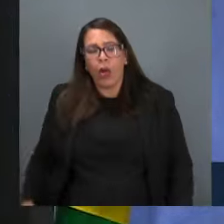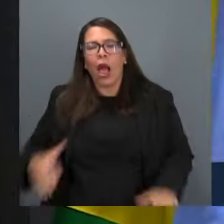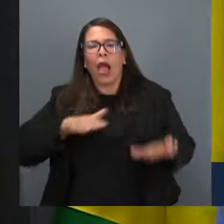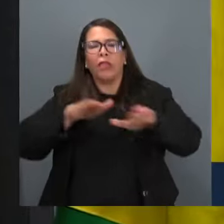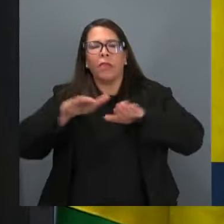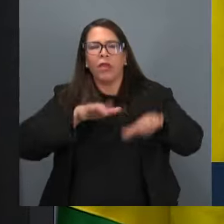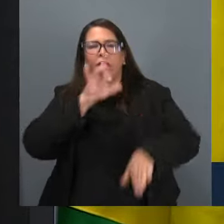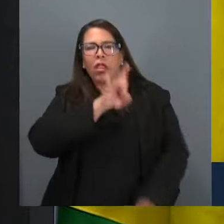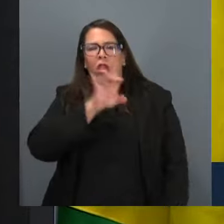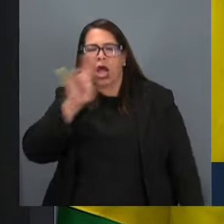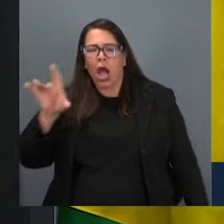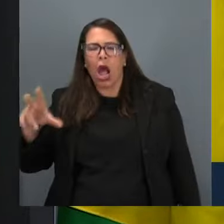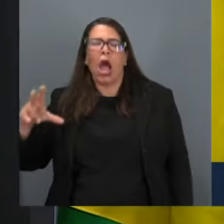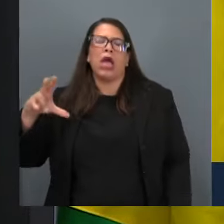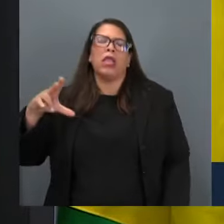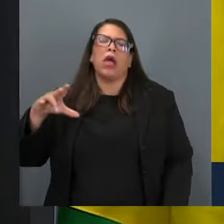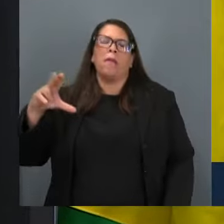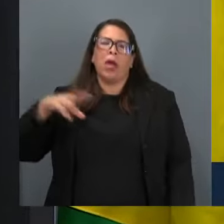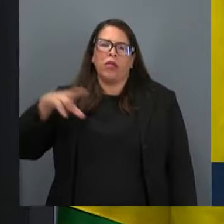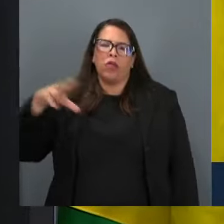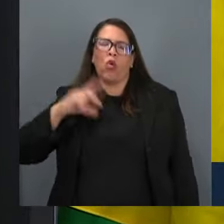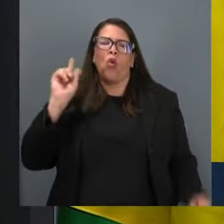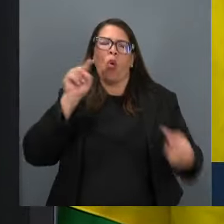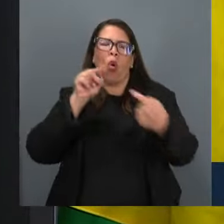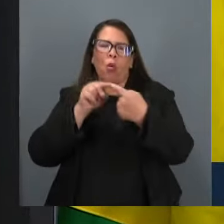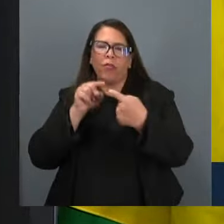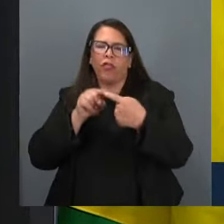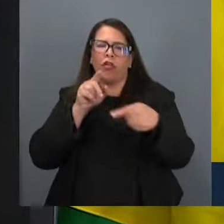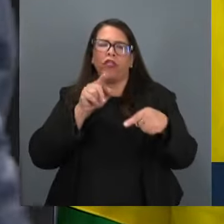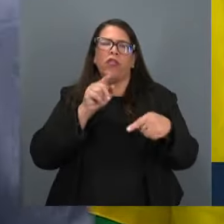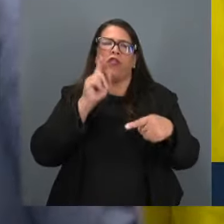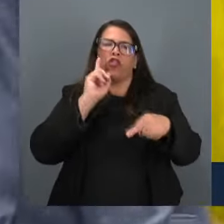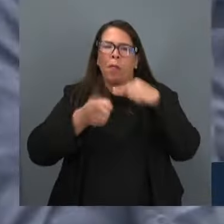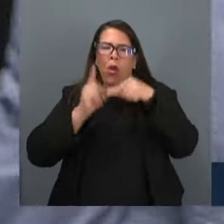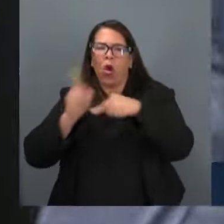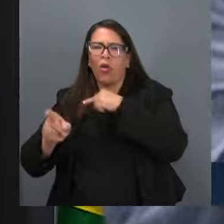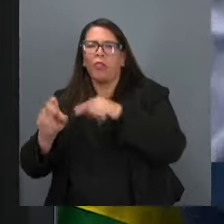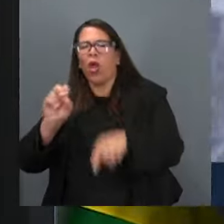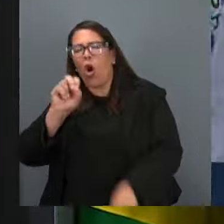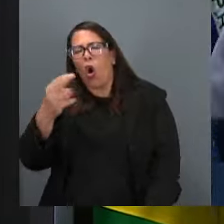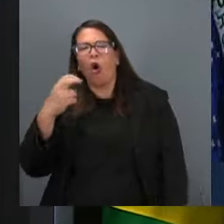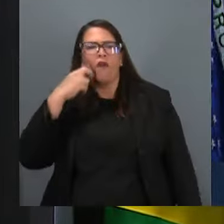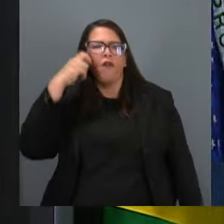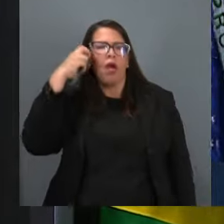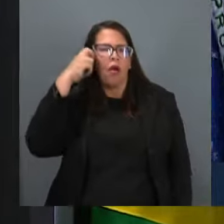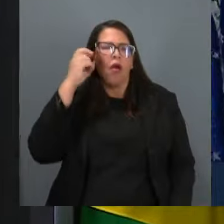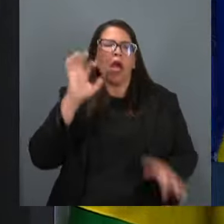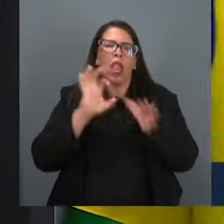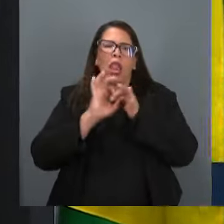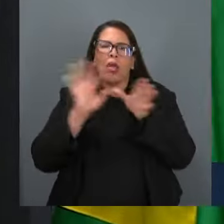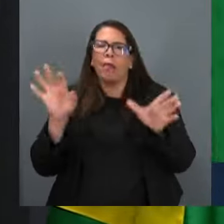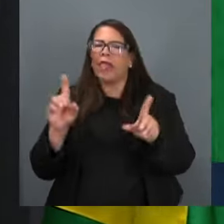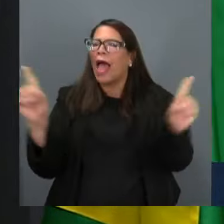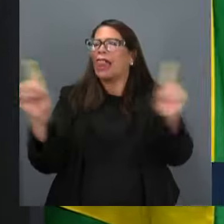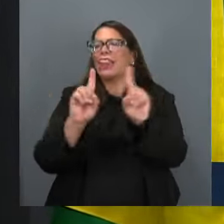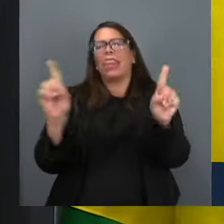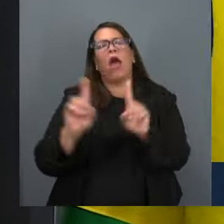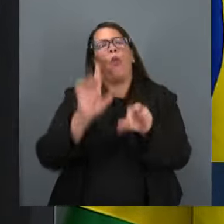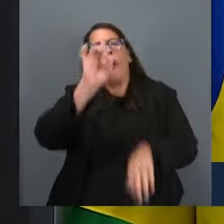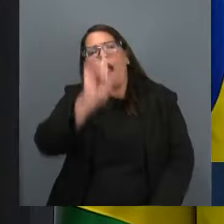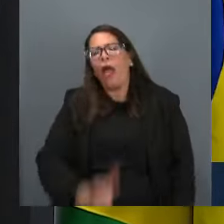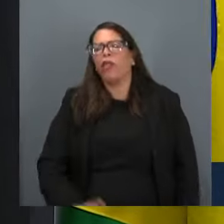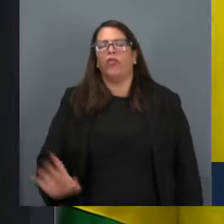individuais com o objetivo de cercear ou constranger as liberdades não é lícita,